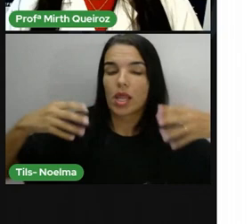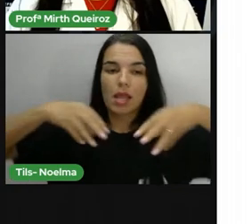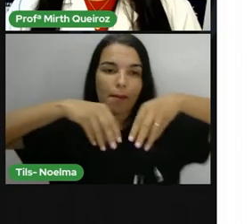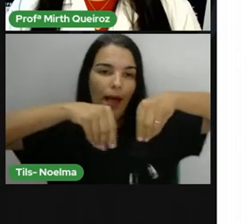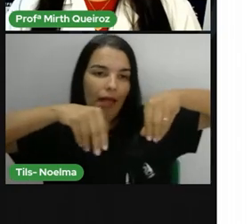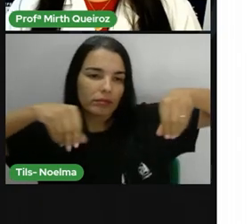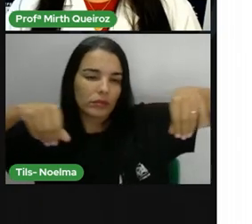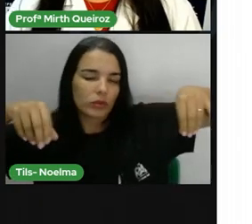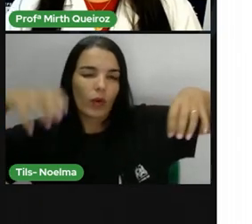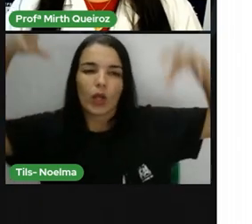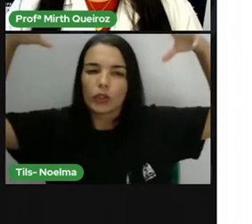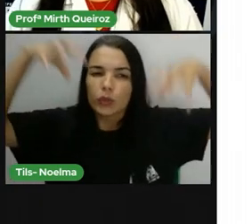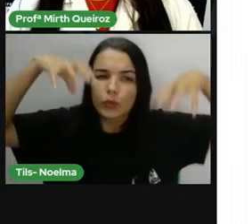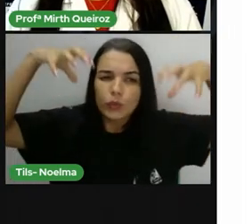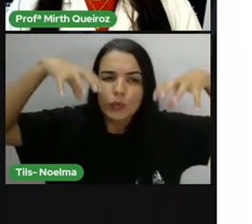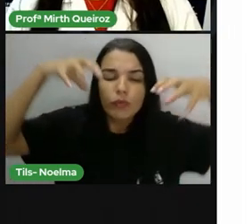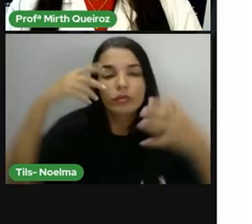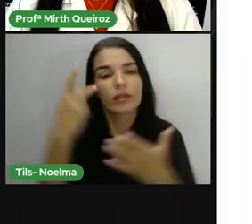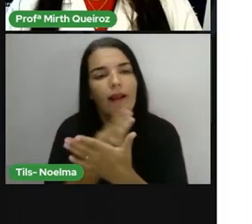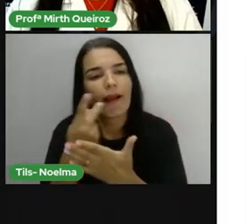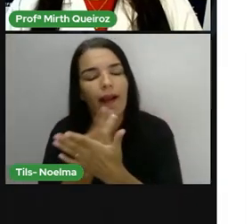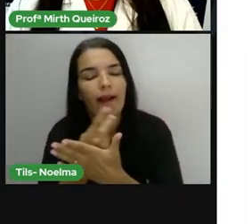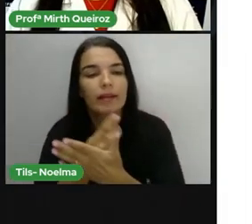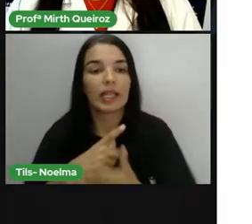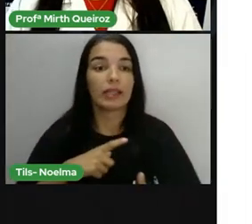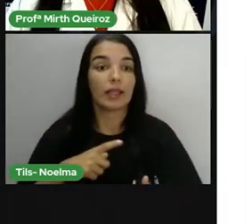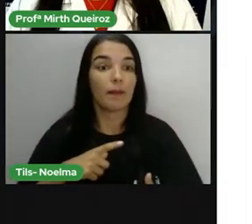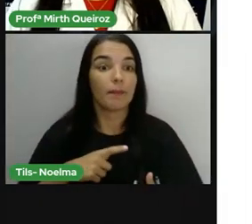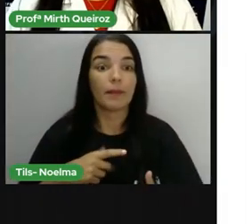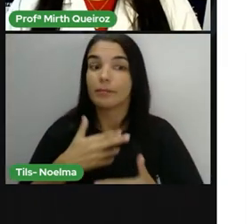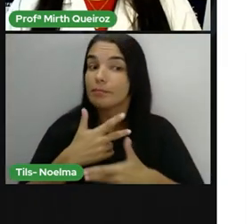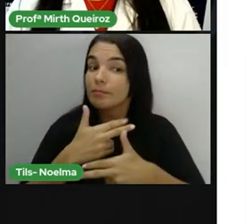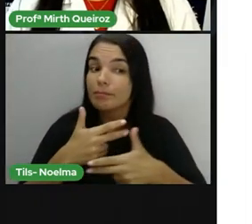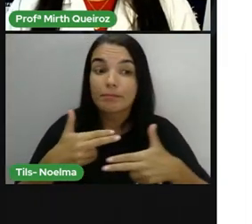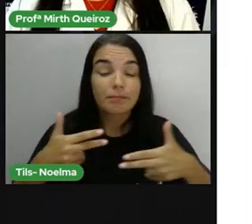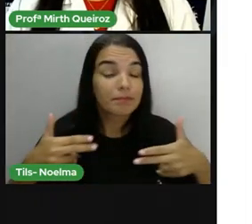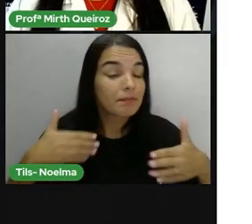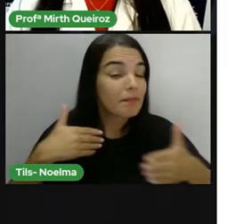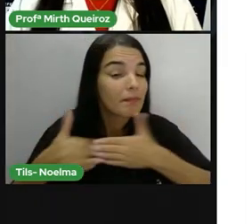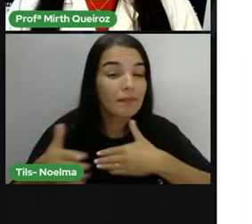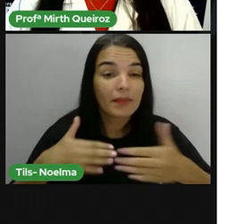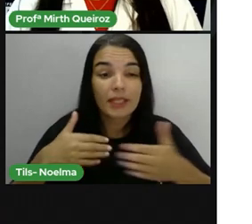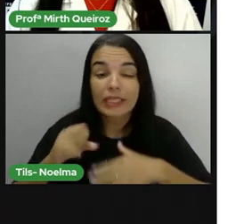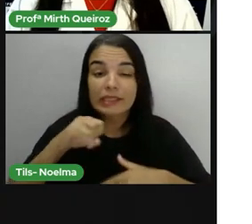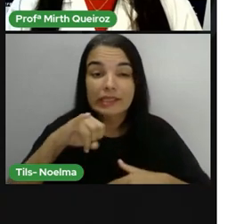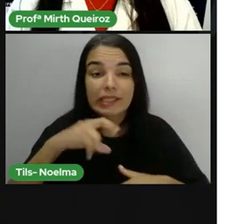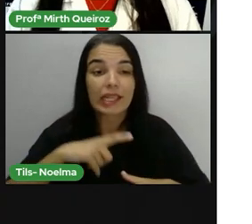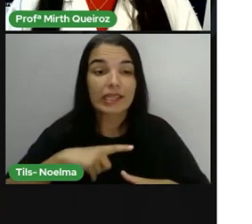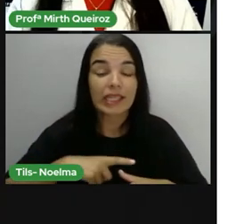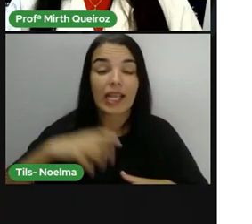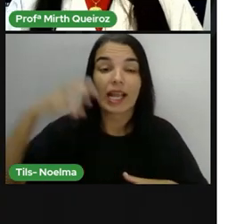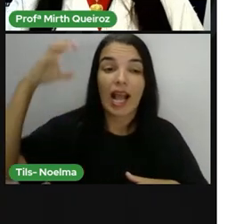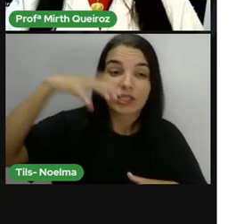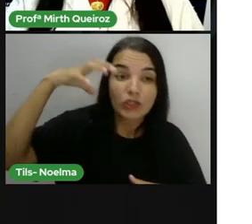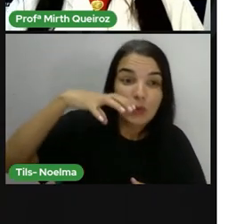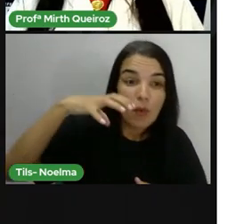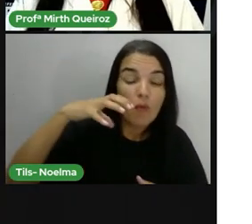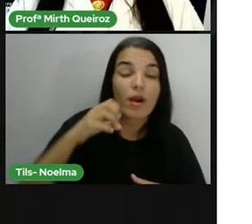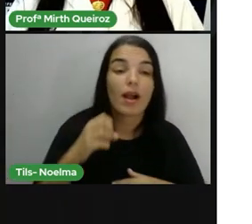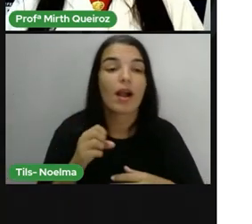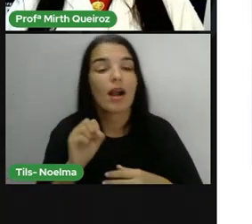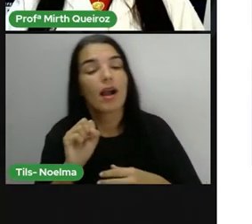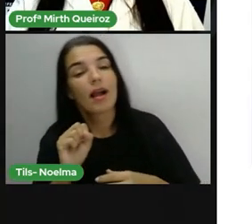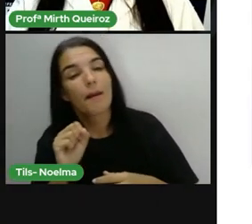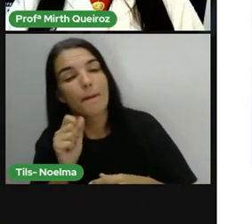e chuvas irregulares e produz mesmo em anos de pouca chuva e estiagem prolongada, que é o caso